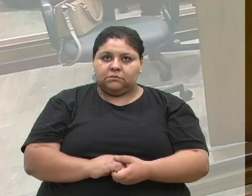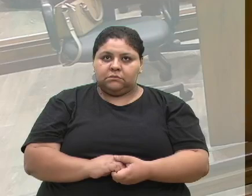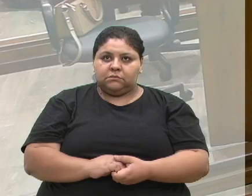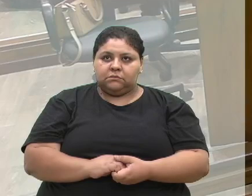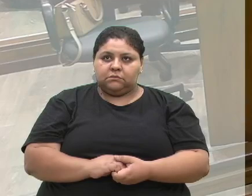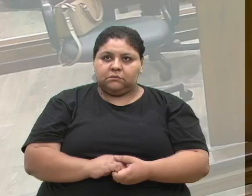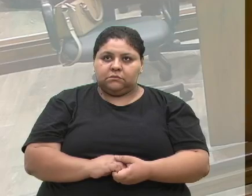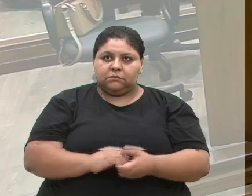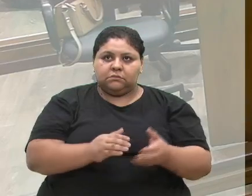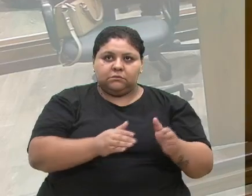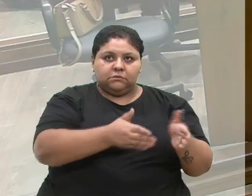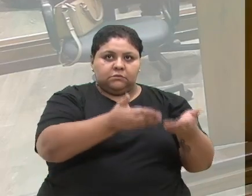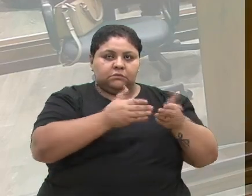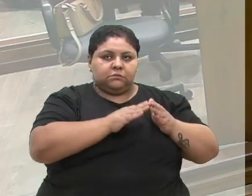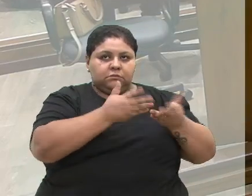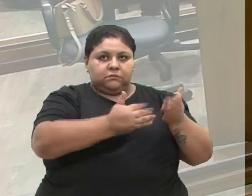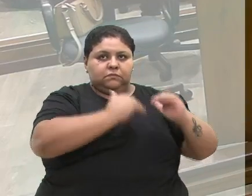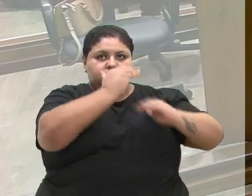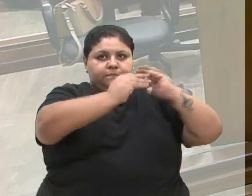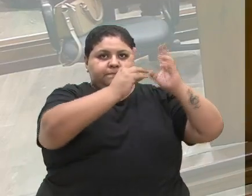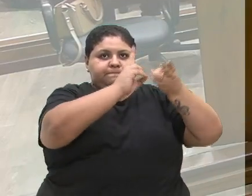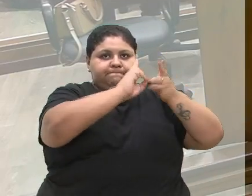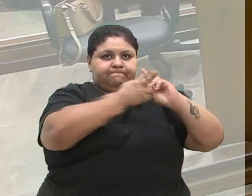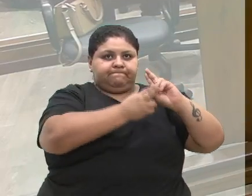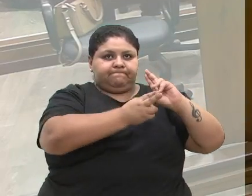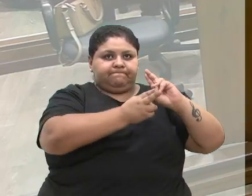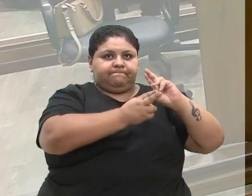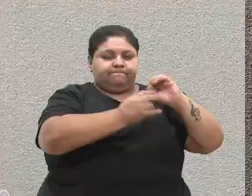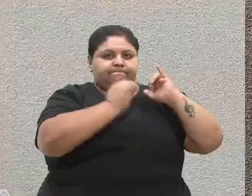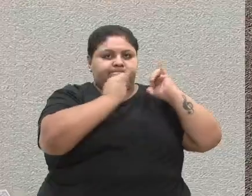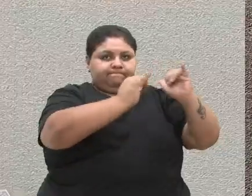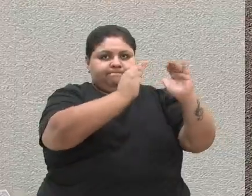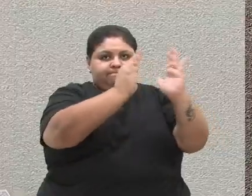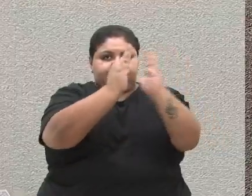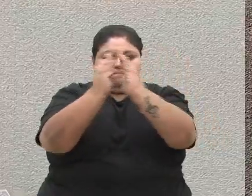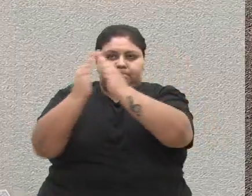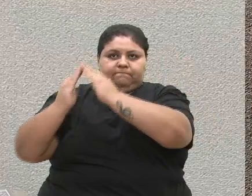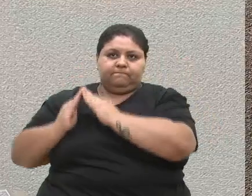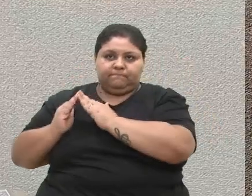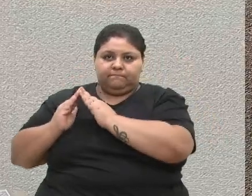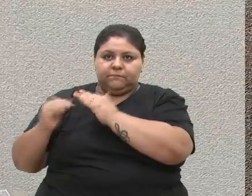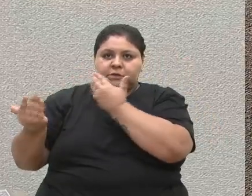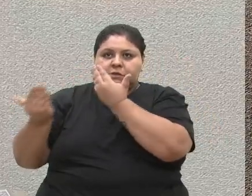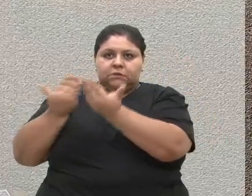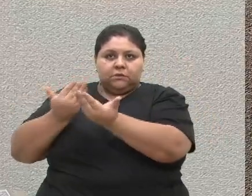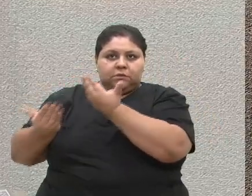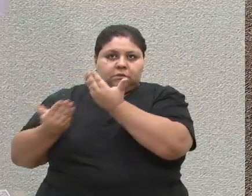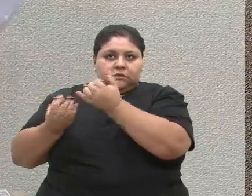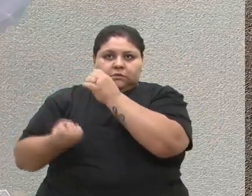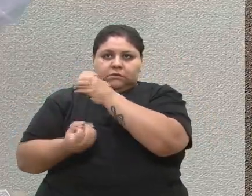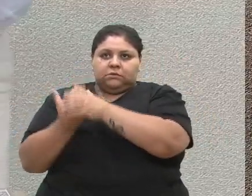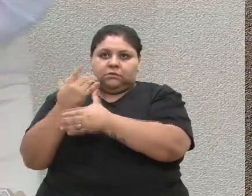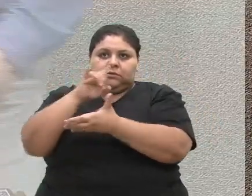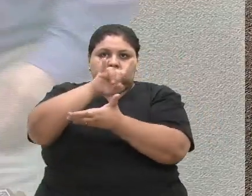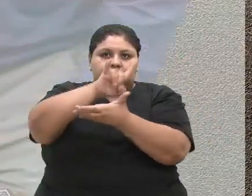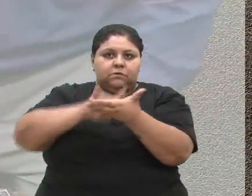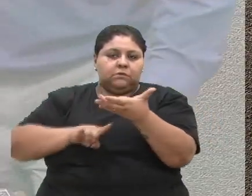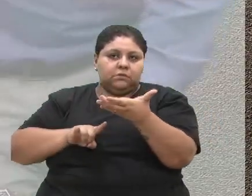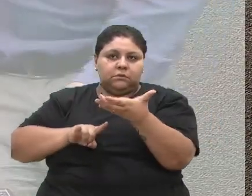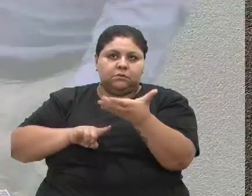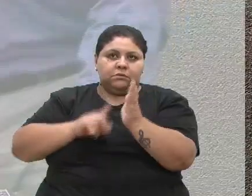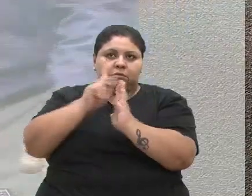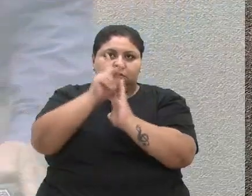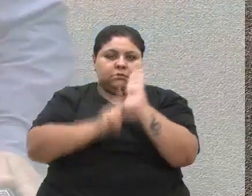Recebe esta Comissão de Desenvolvimento Urbano, Transporte e Habitação para análise e emissão de parecer o